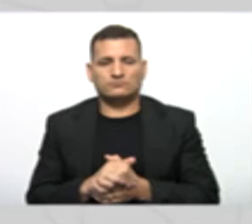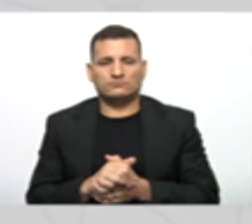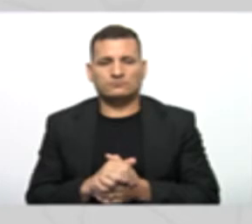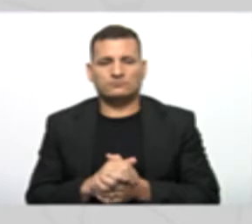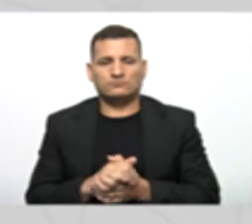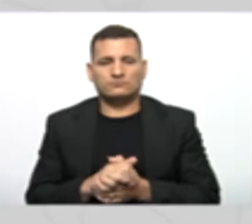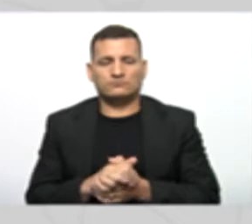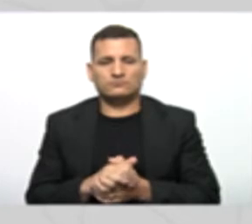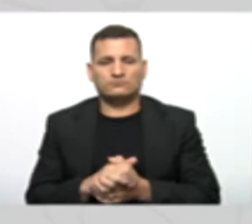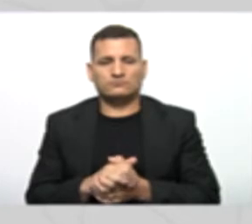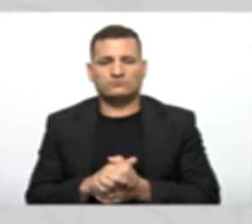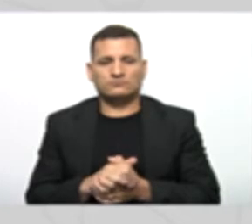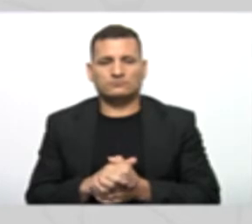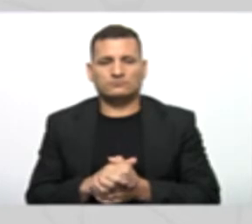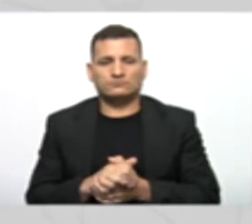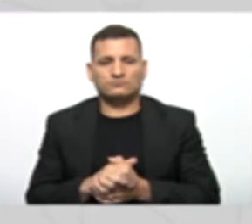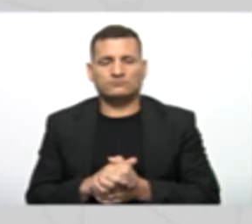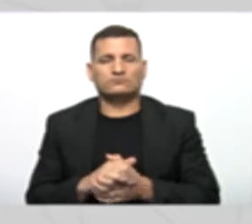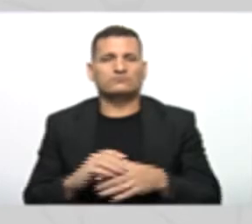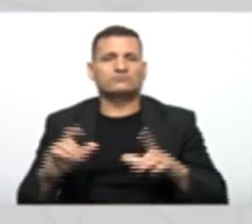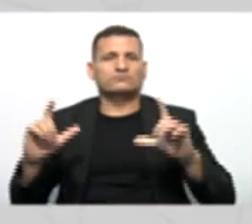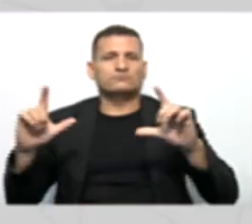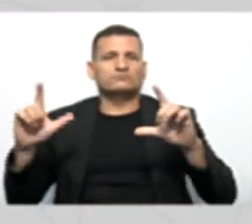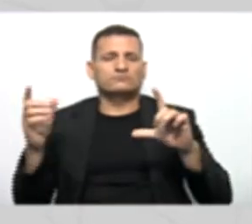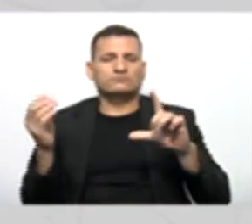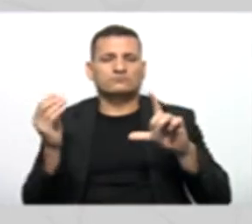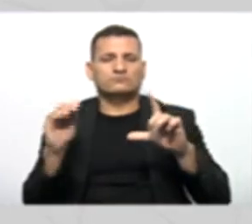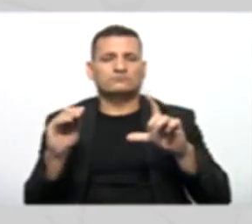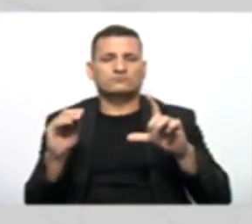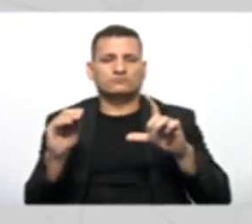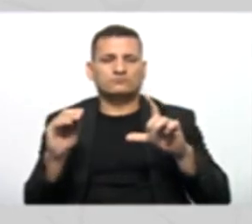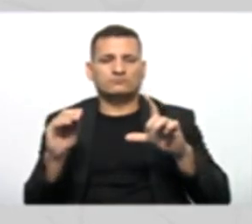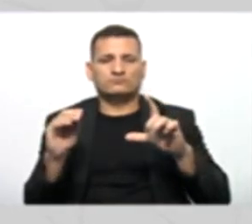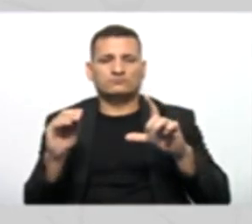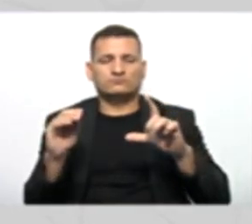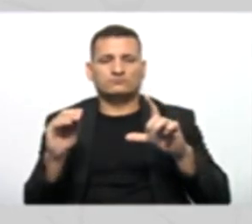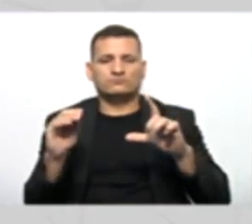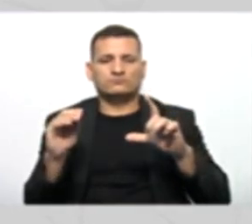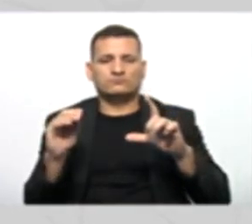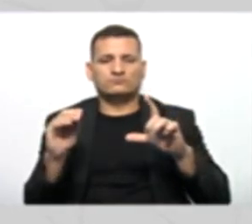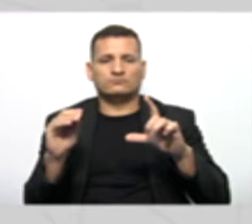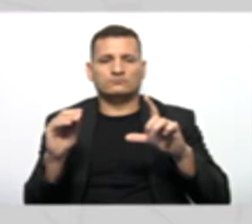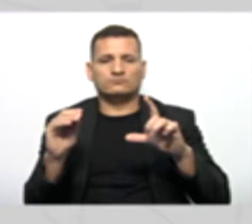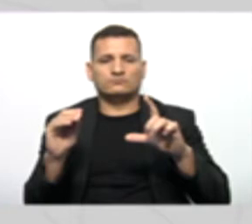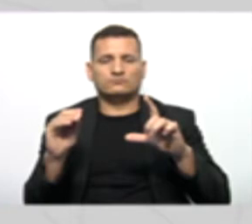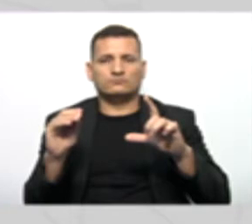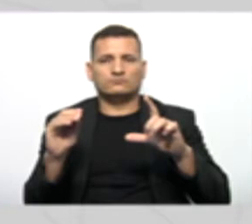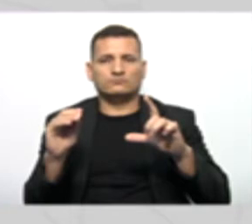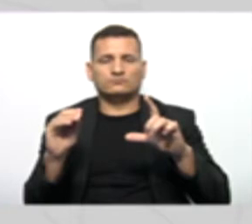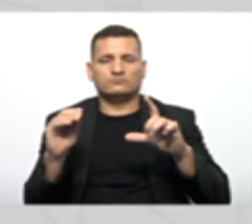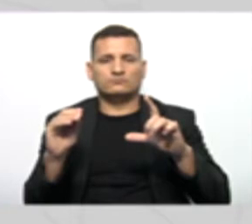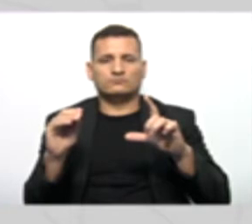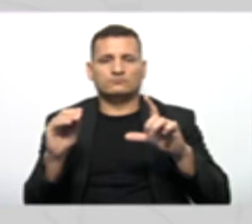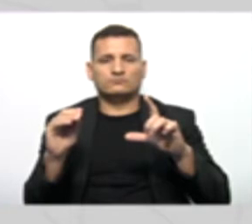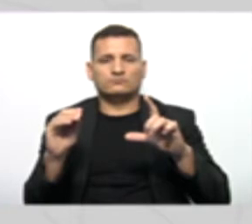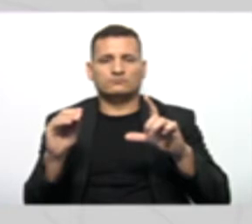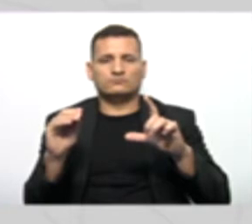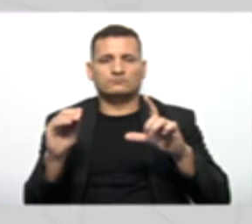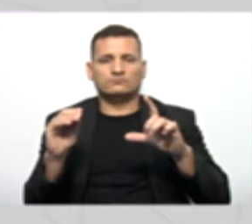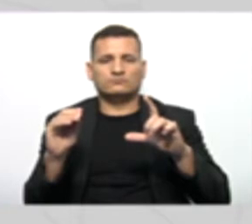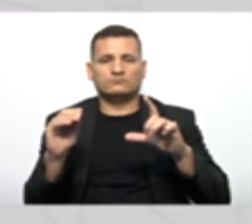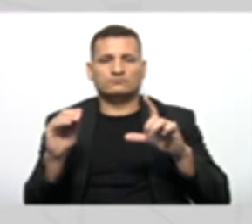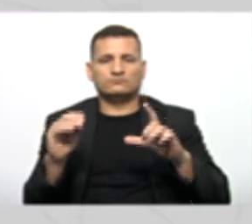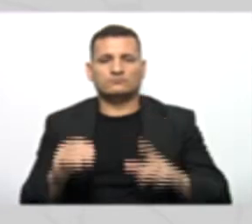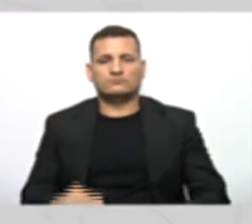e dentro do parênteses, nós vamos mandar os parâmetros correspondentes aos atributos da classe pessoa que nós